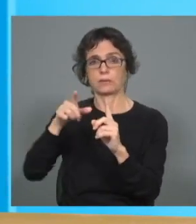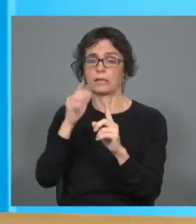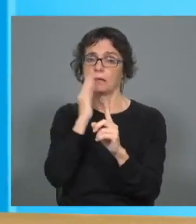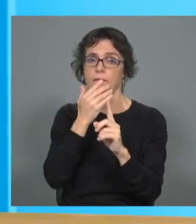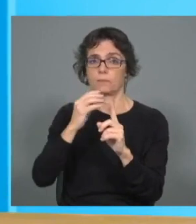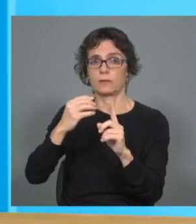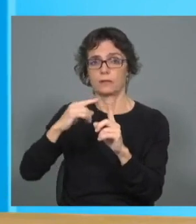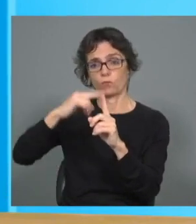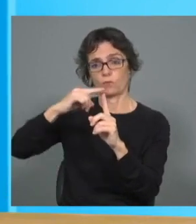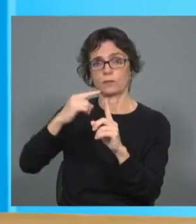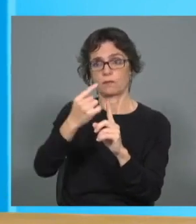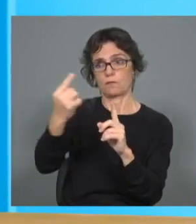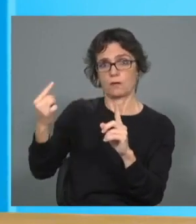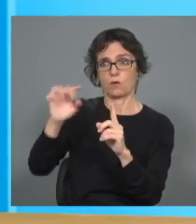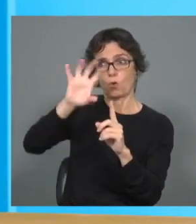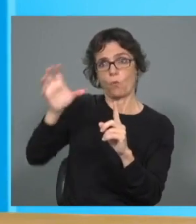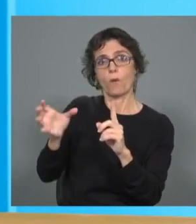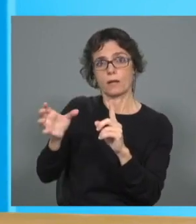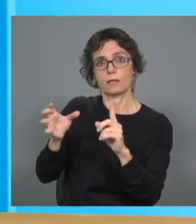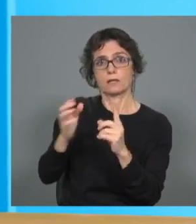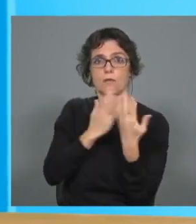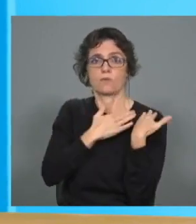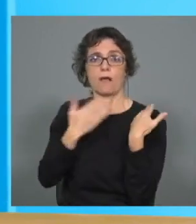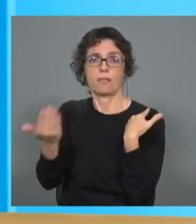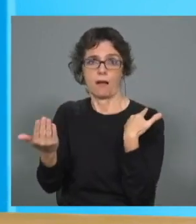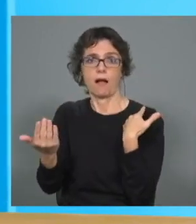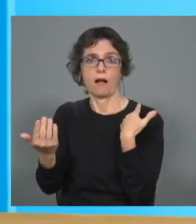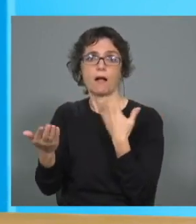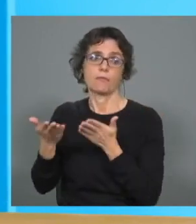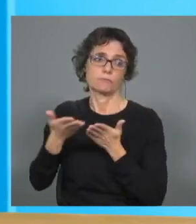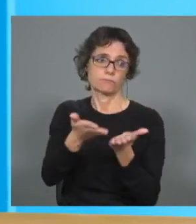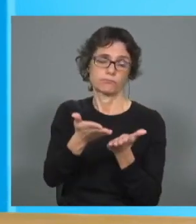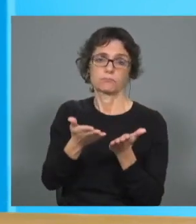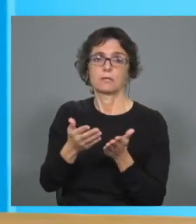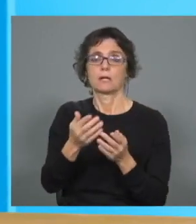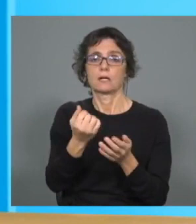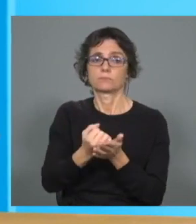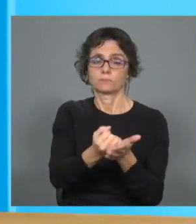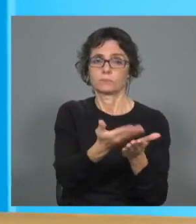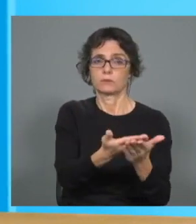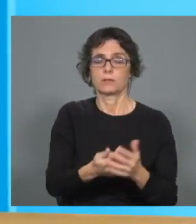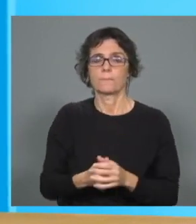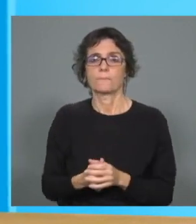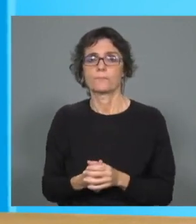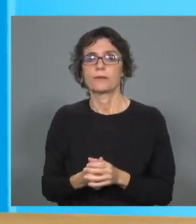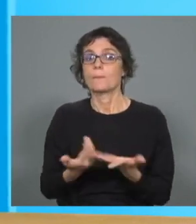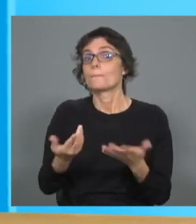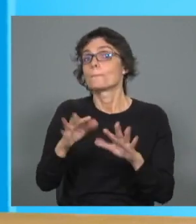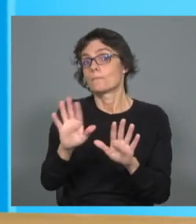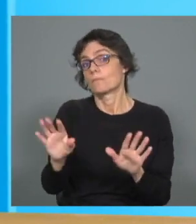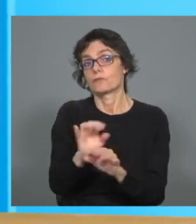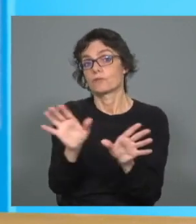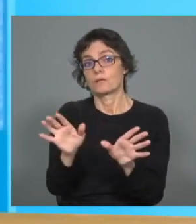emissões, os países têm que, um contributo, têm que contribuir financeiramente para este mecanismo. Mas está a ser difícil de